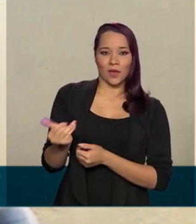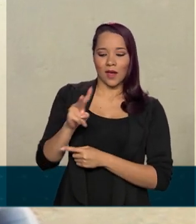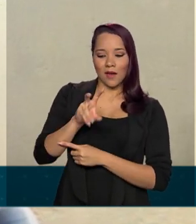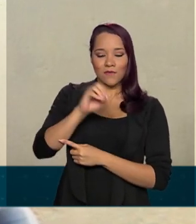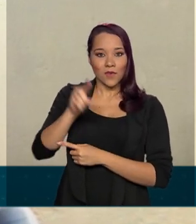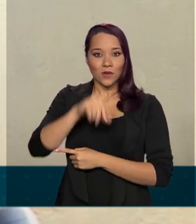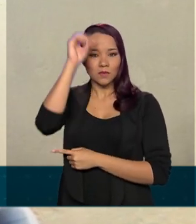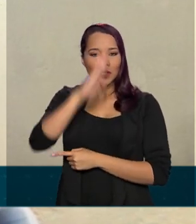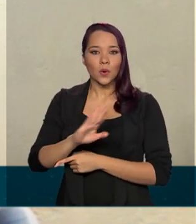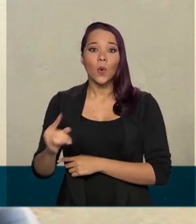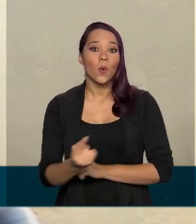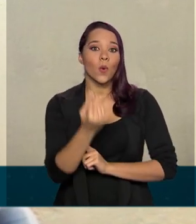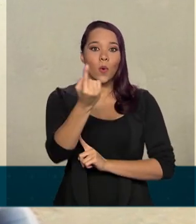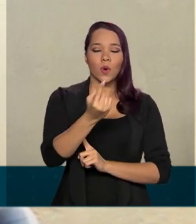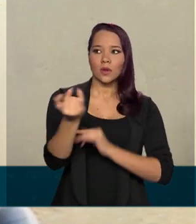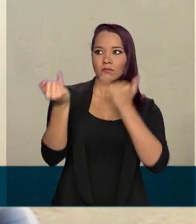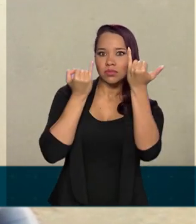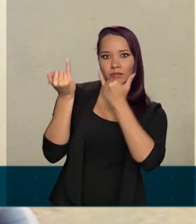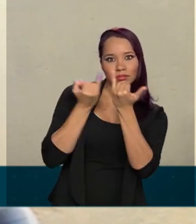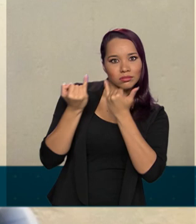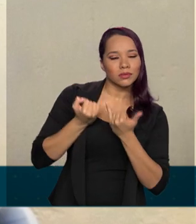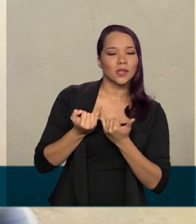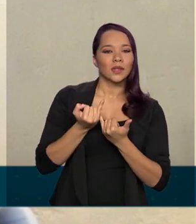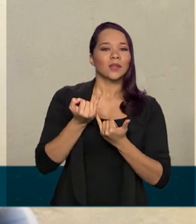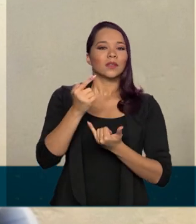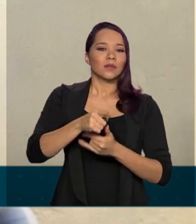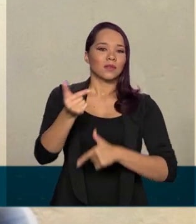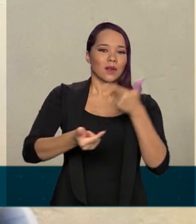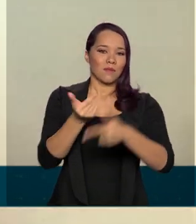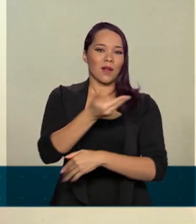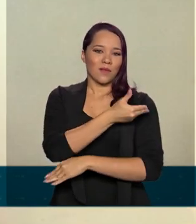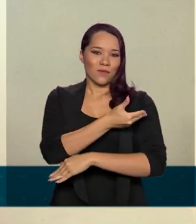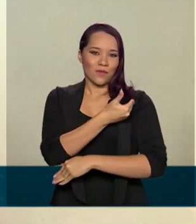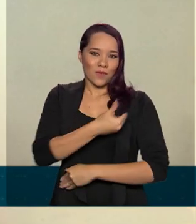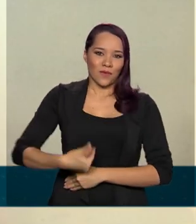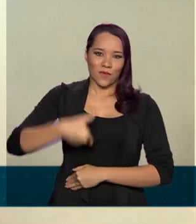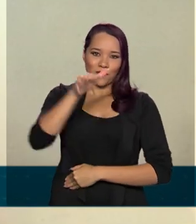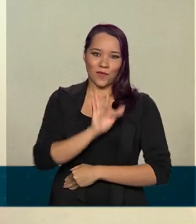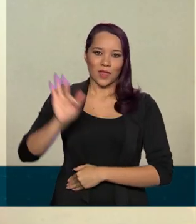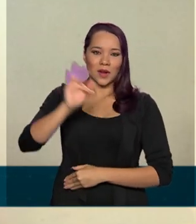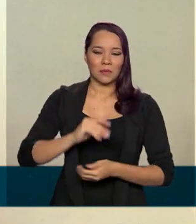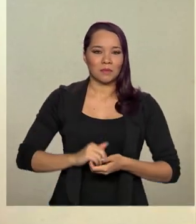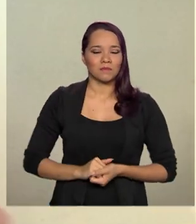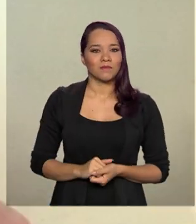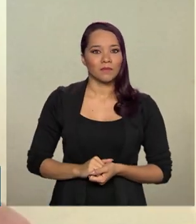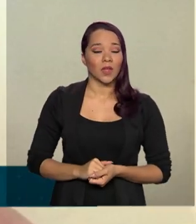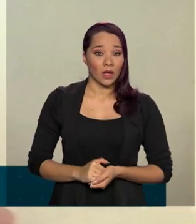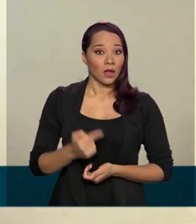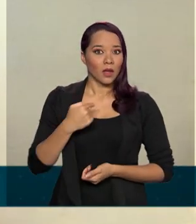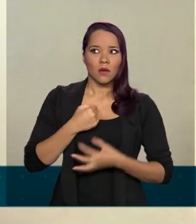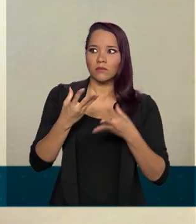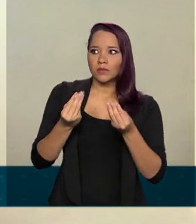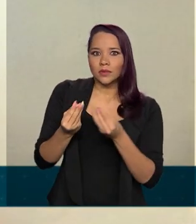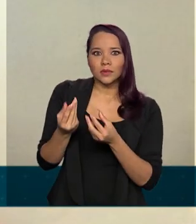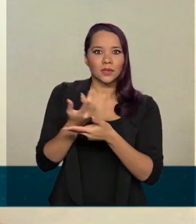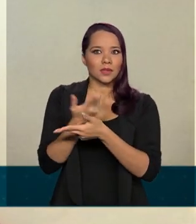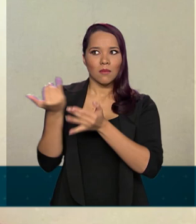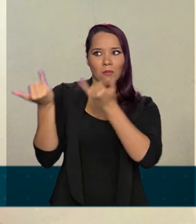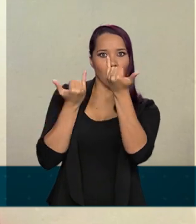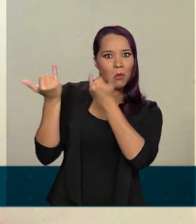do Brasil era a única fonte de informação sobre as ações do governo federal. Eu ouvi, sim, muitas notícias